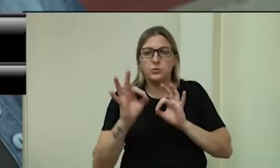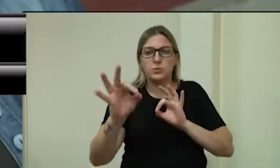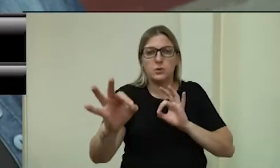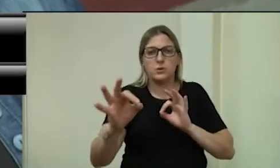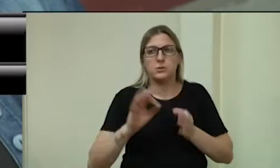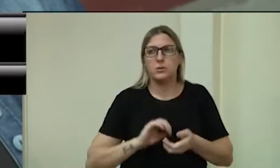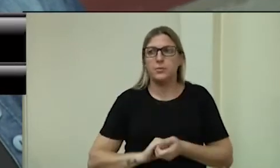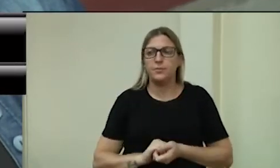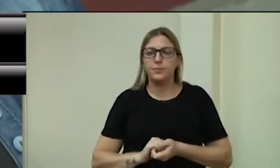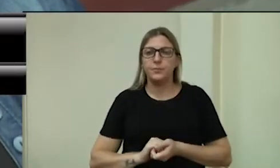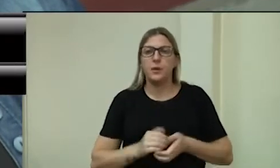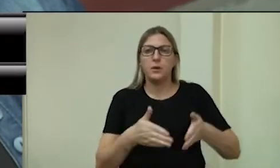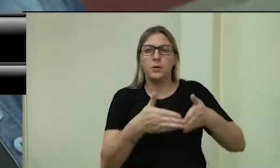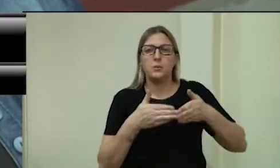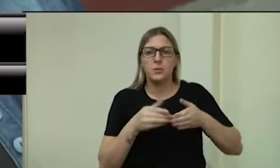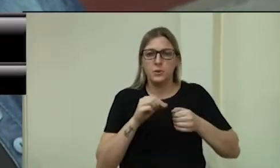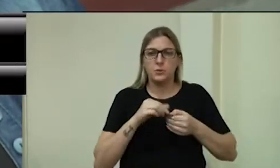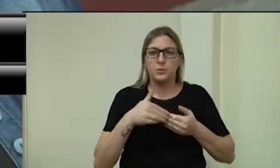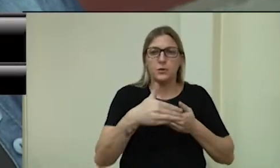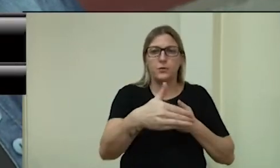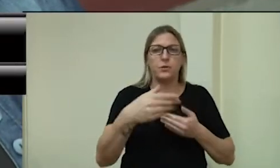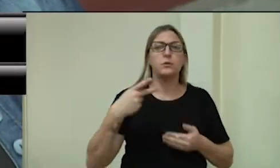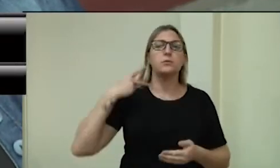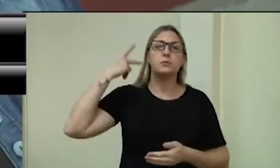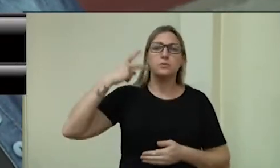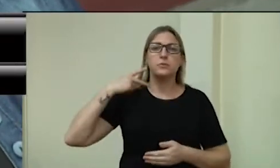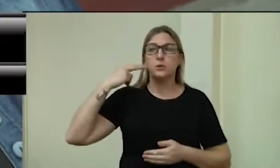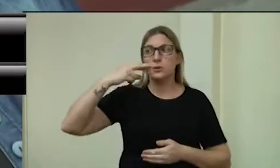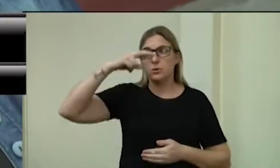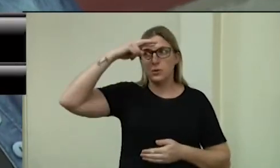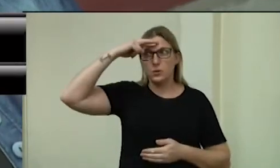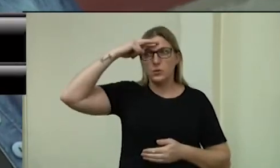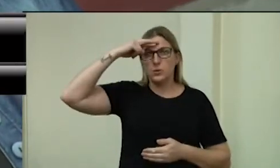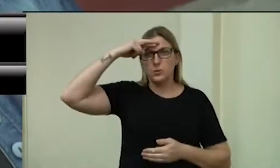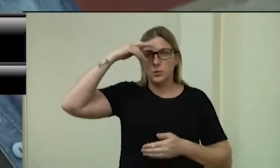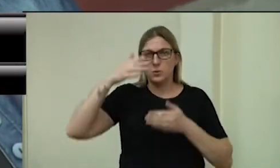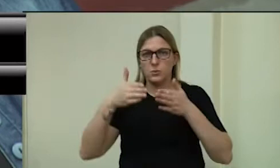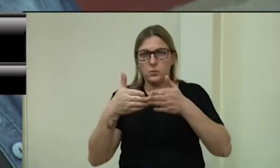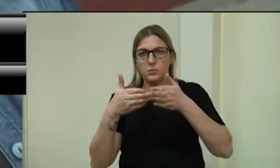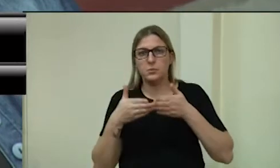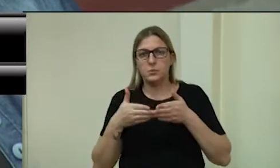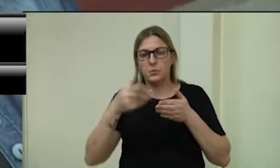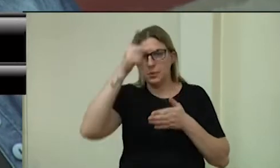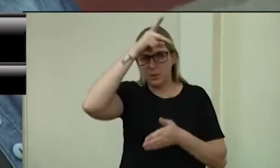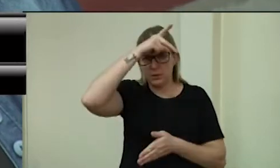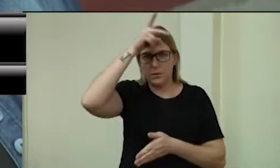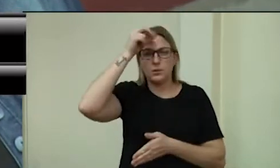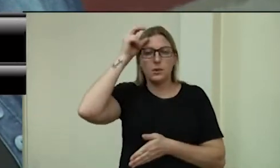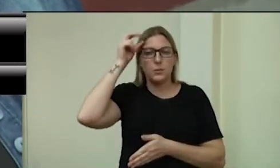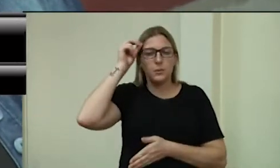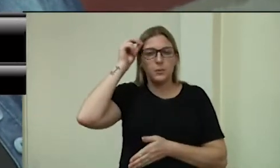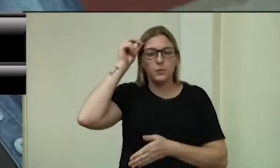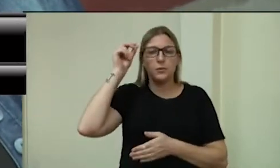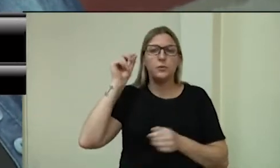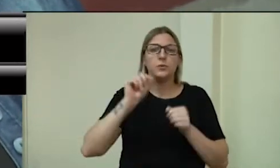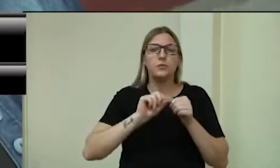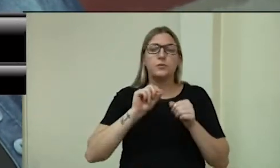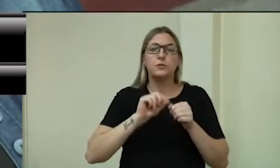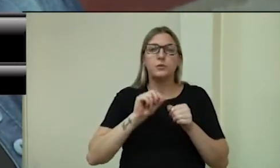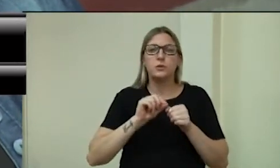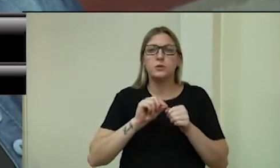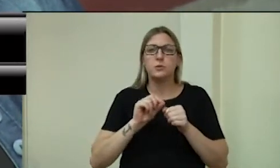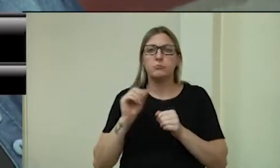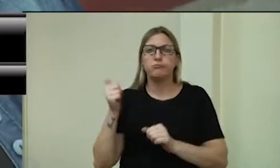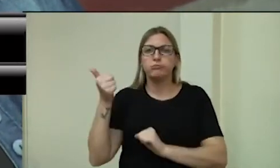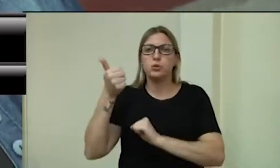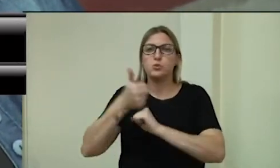Pedido de providências do vereador Romildo Silva. Solicita aos órgãos competentes que seja efetuada a